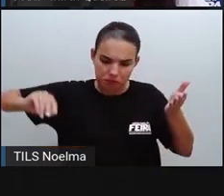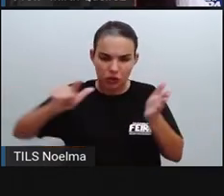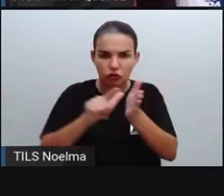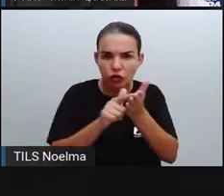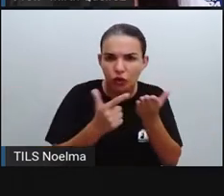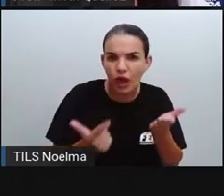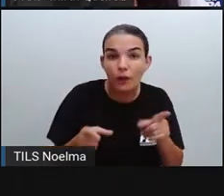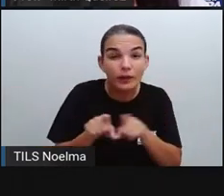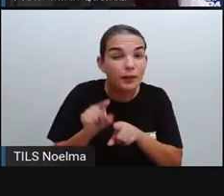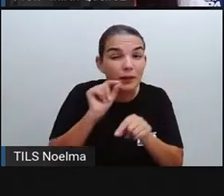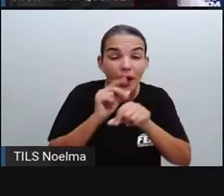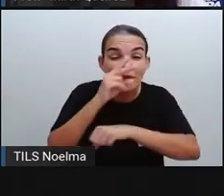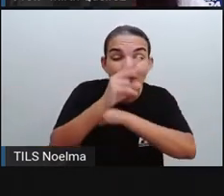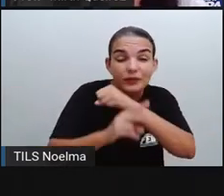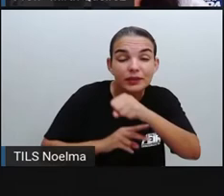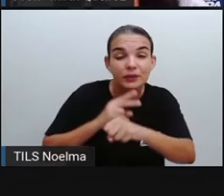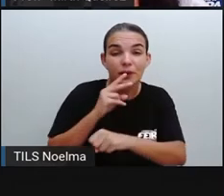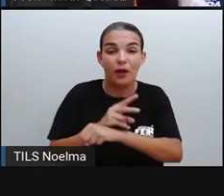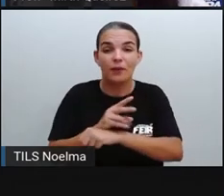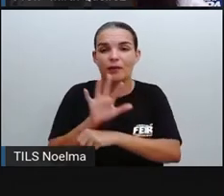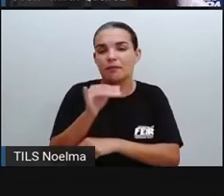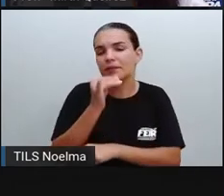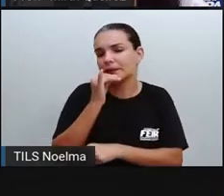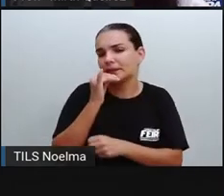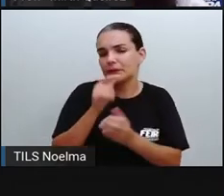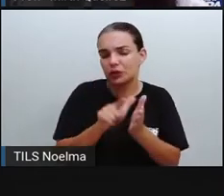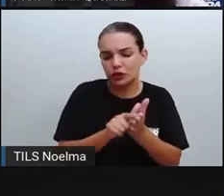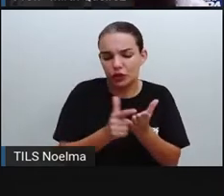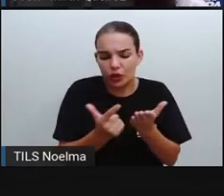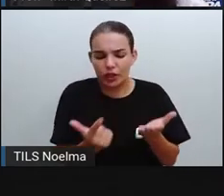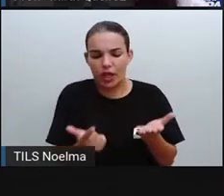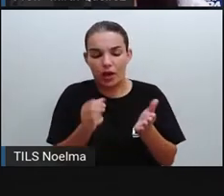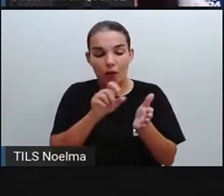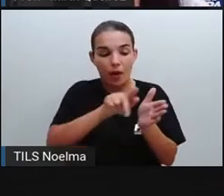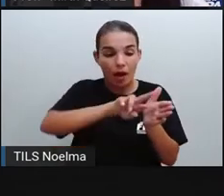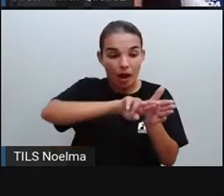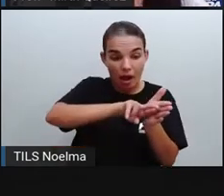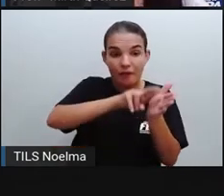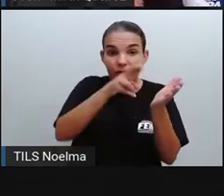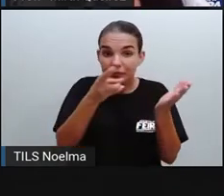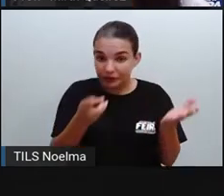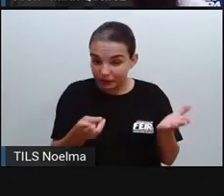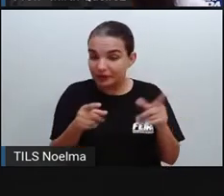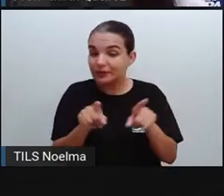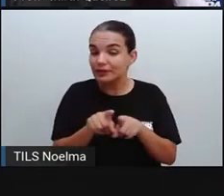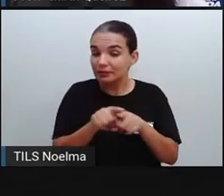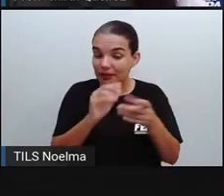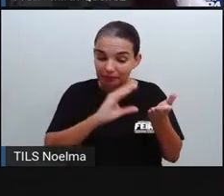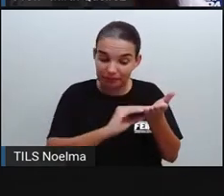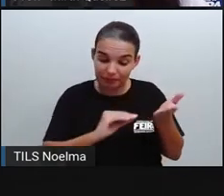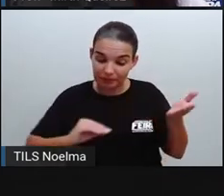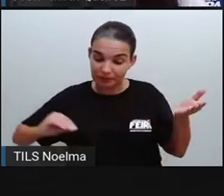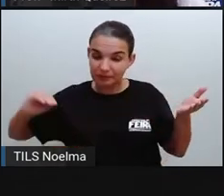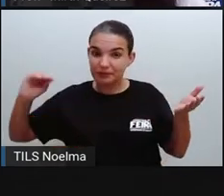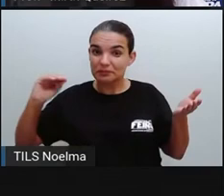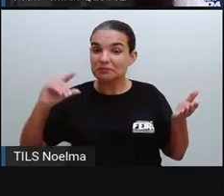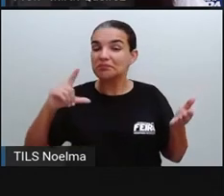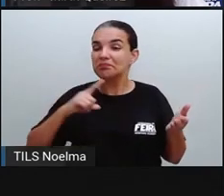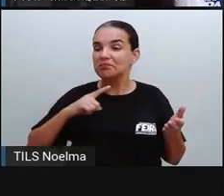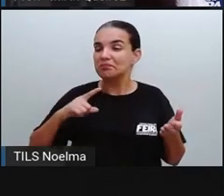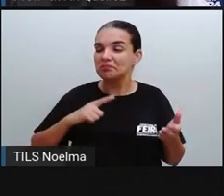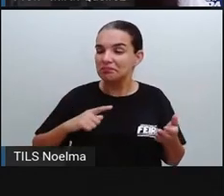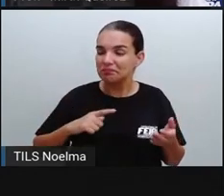também, né? Por exemplo, revistas, jornais, impressos, e também nos virtuais. A gente tem revistas,